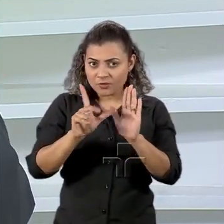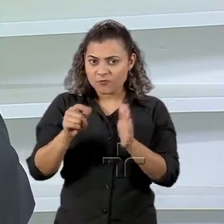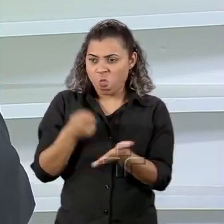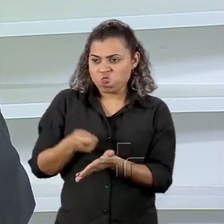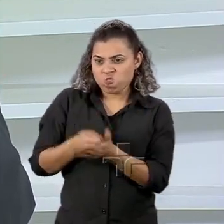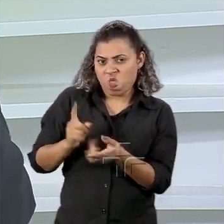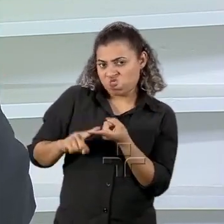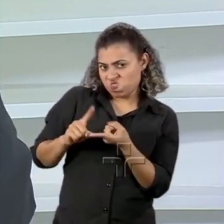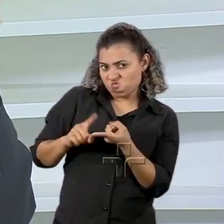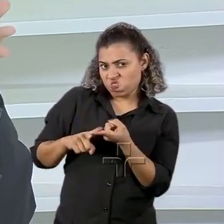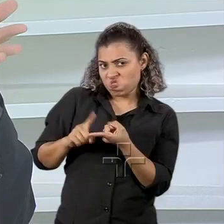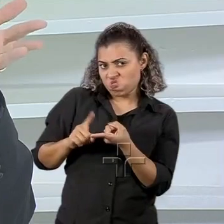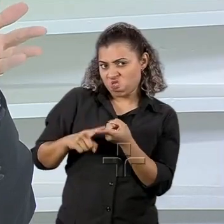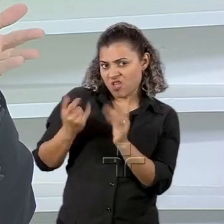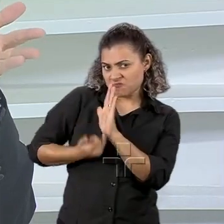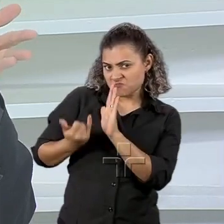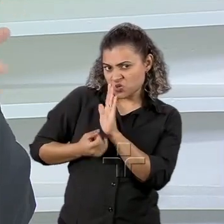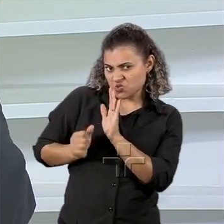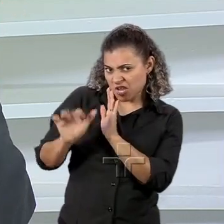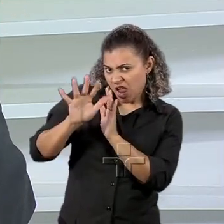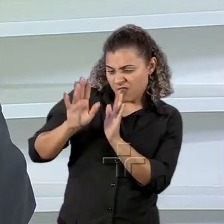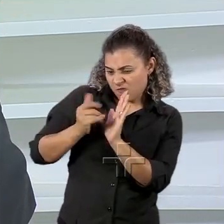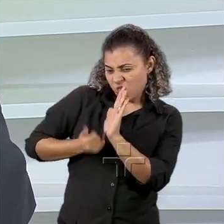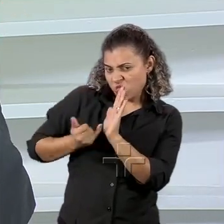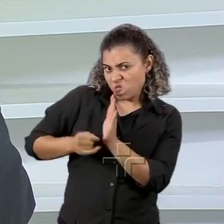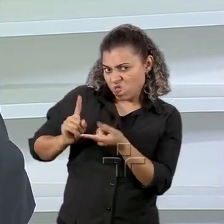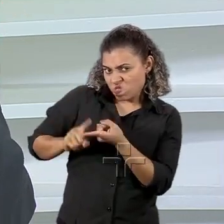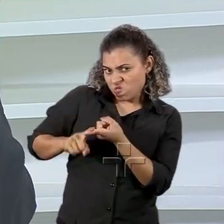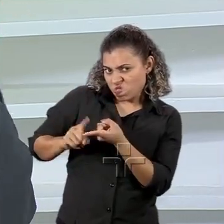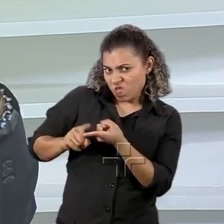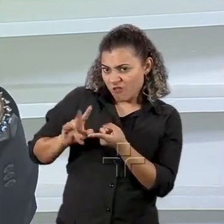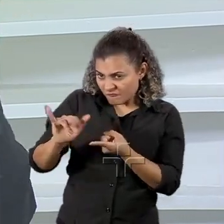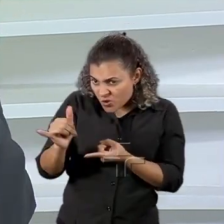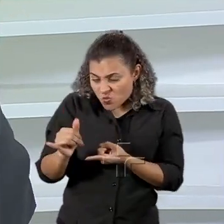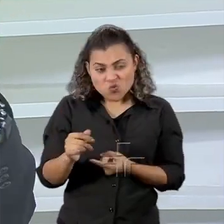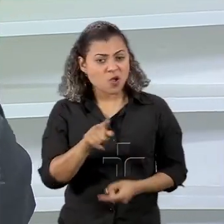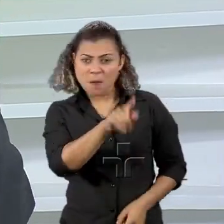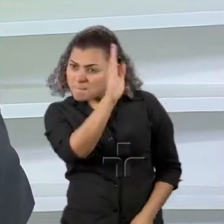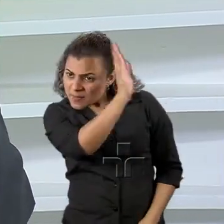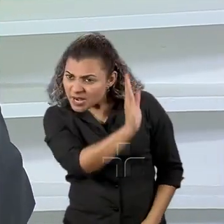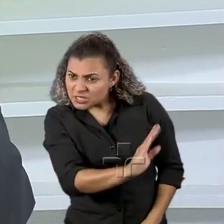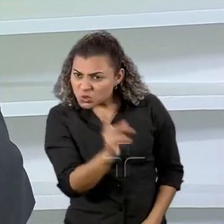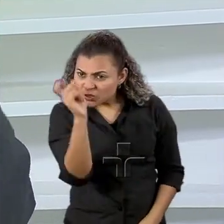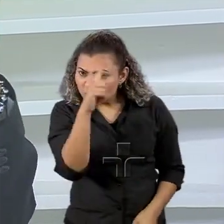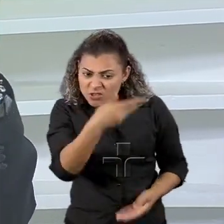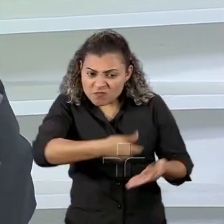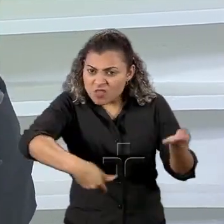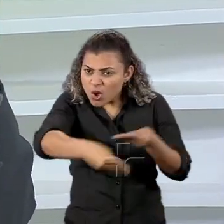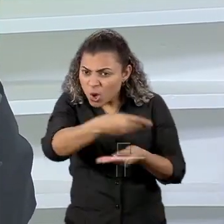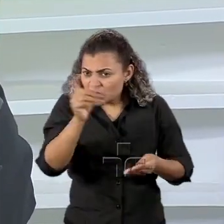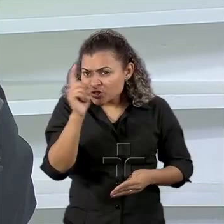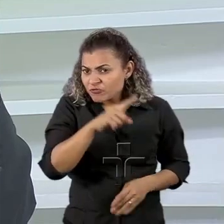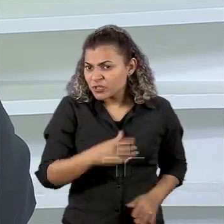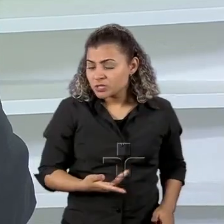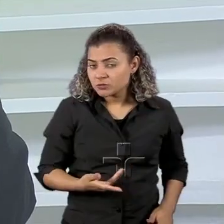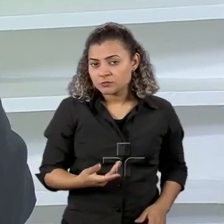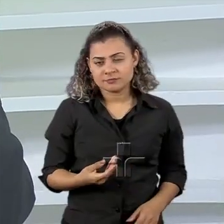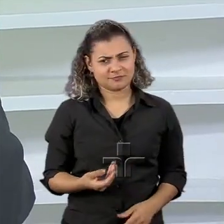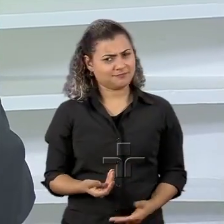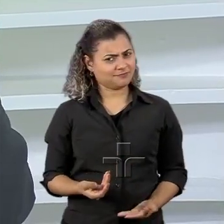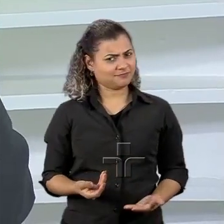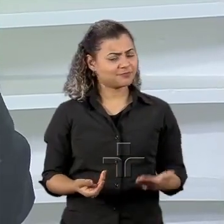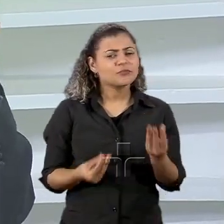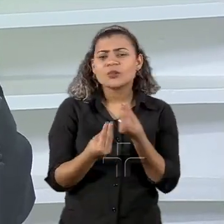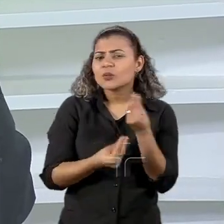Branca. E ele mencionou o Brasil, disse, o Brasil também é muito difícil para a gente fazer negócios, etc. Como é que o Brasil vai